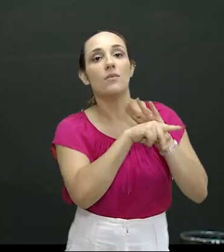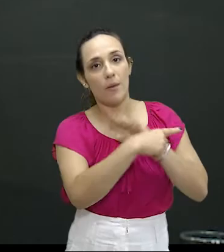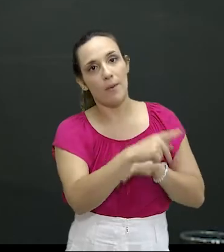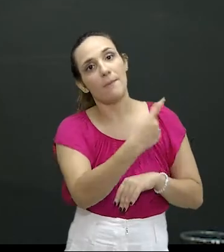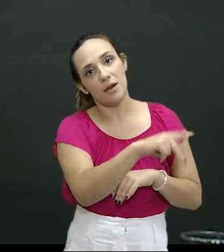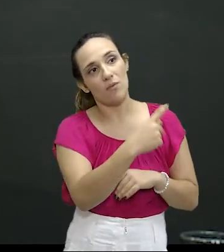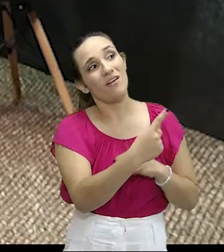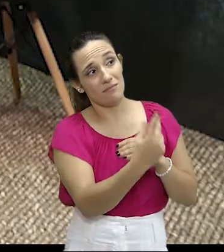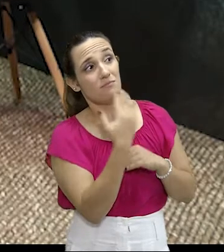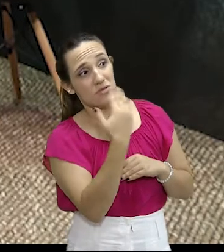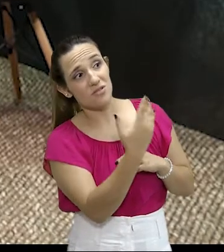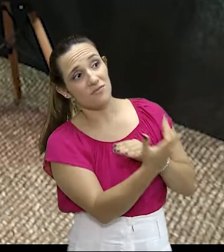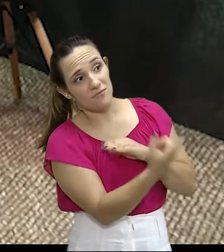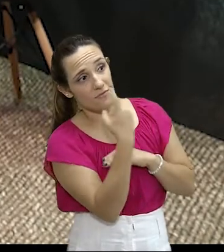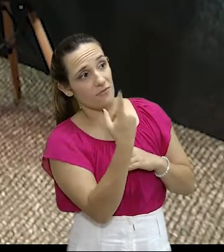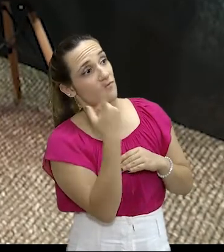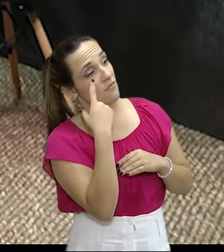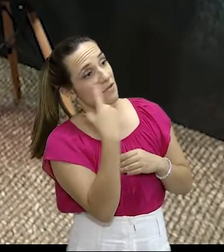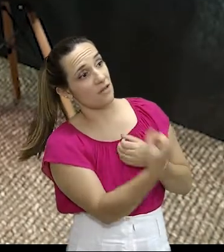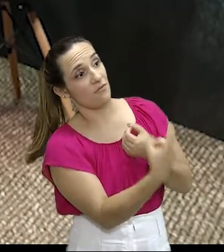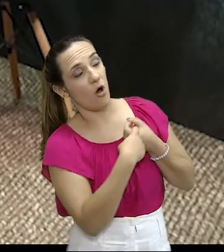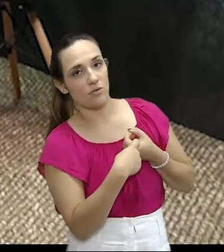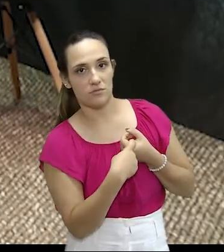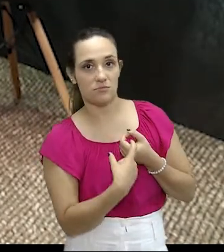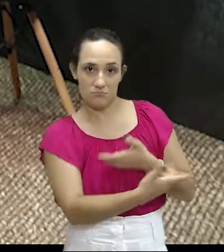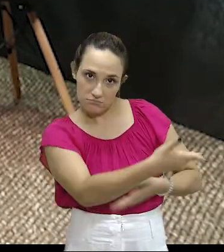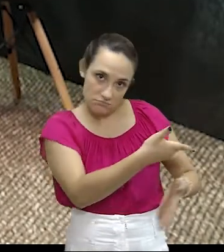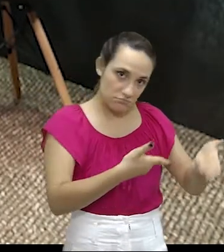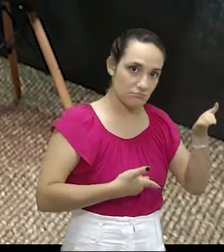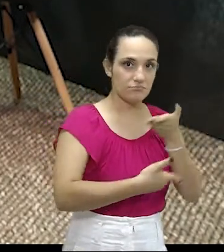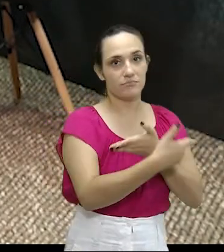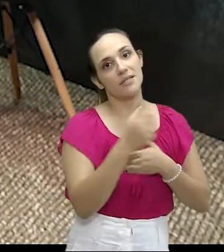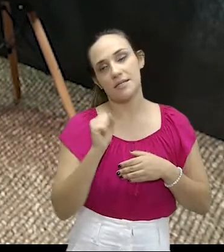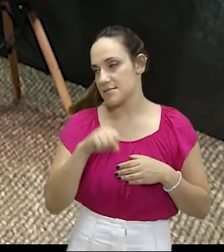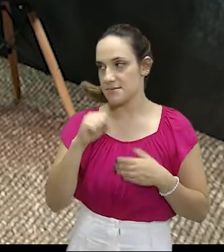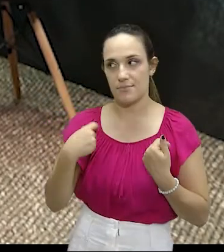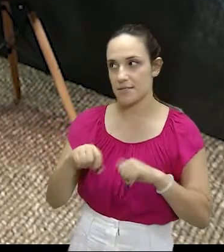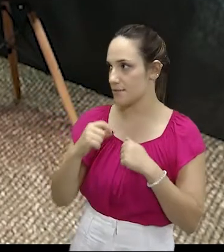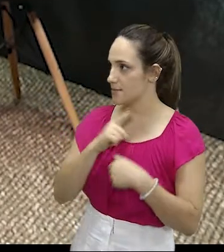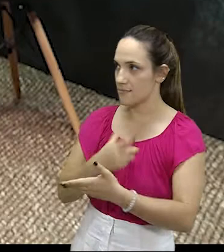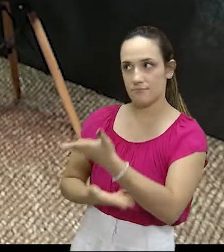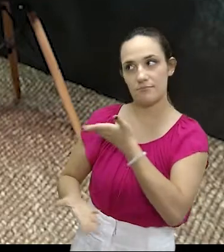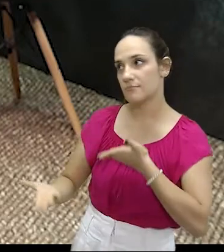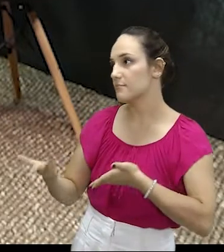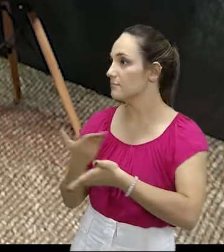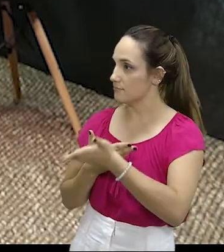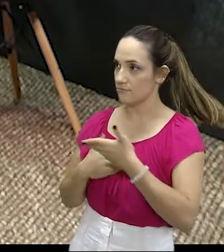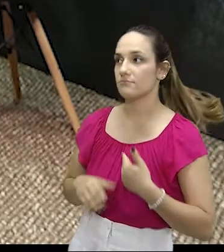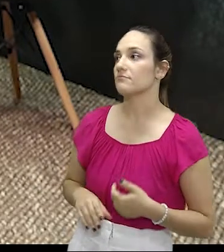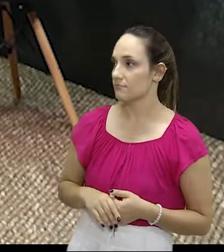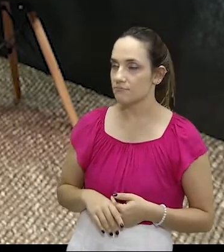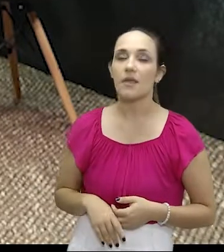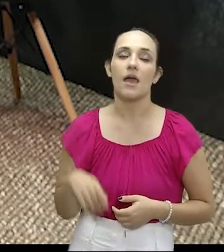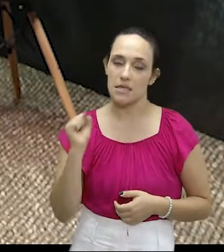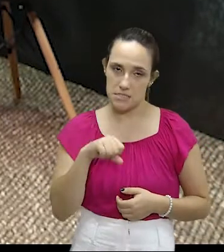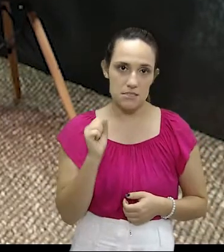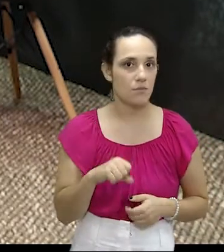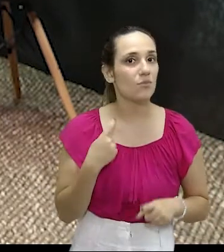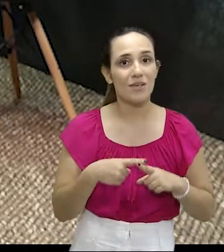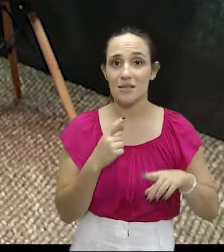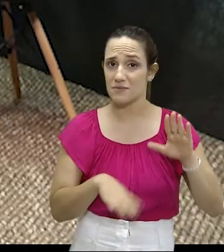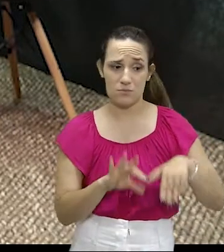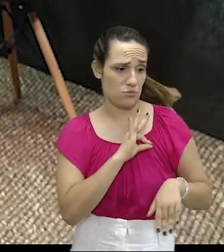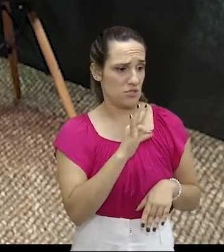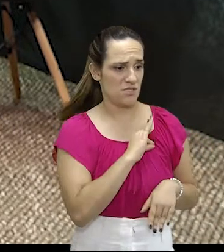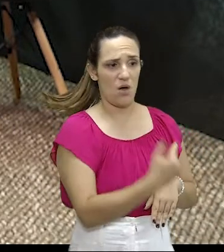na recuperação dos automóveis. É uma troca, né? A gente tem o apoio deles e eles têm o apoio nosso. É constante, eles buscam informação que muitos criminosos paraguais também adentram